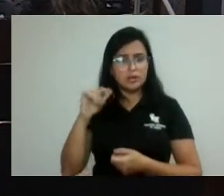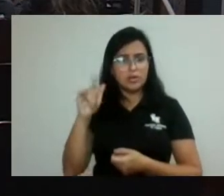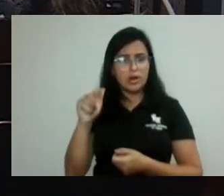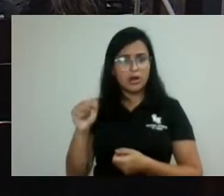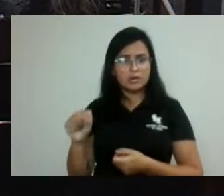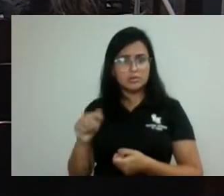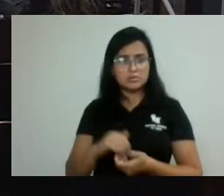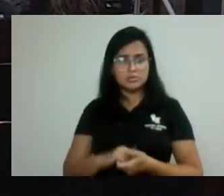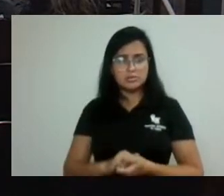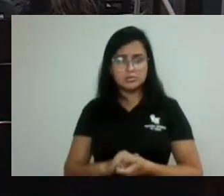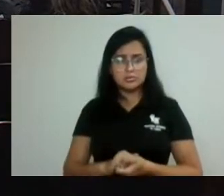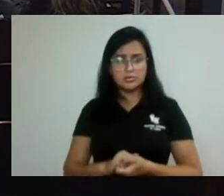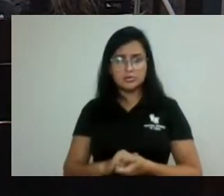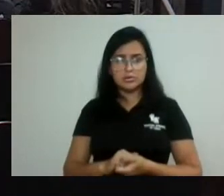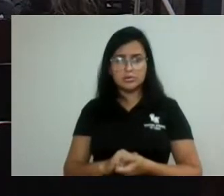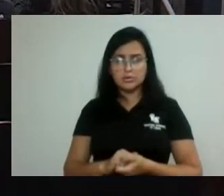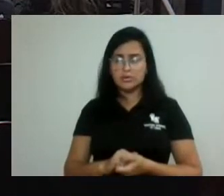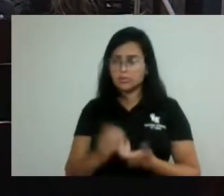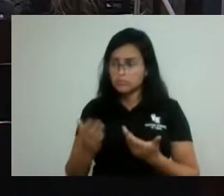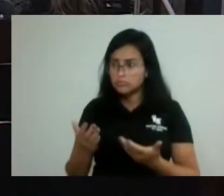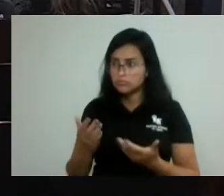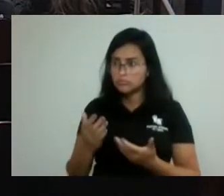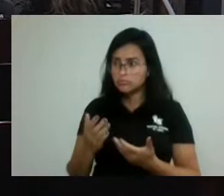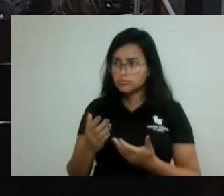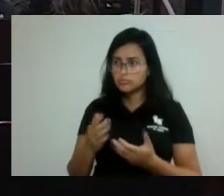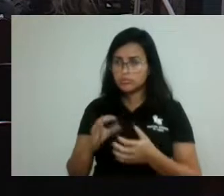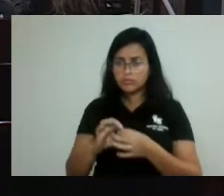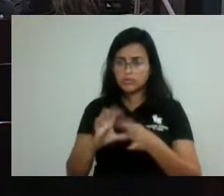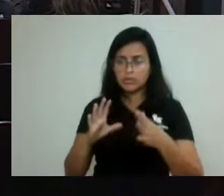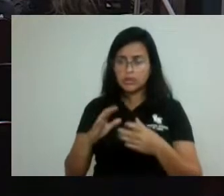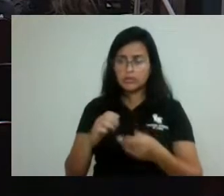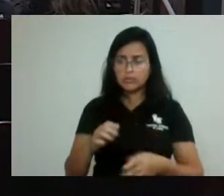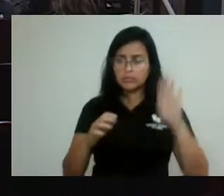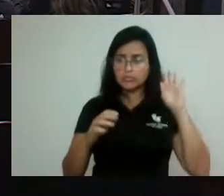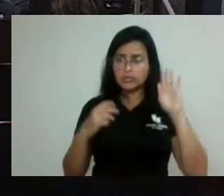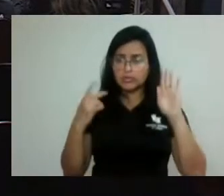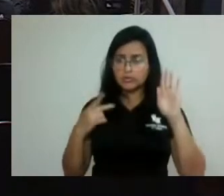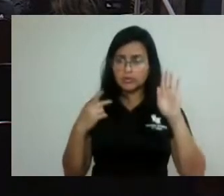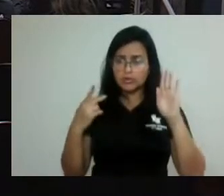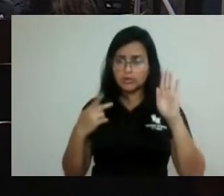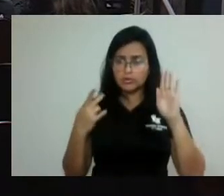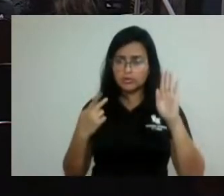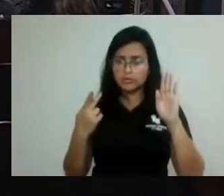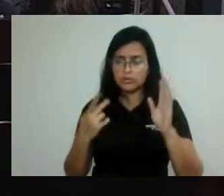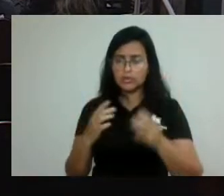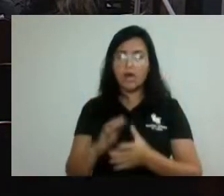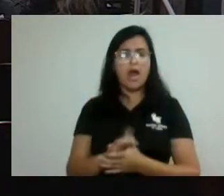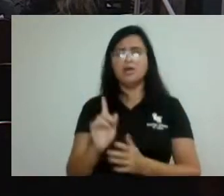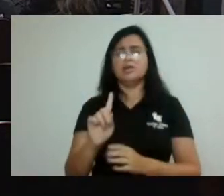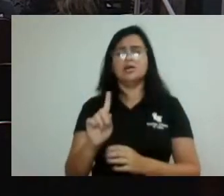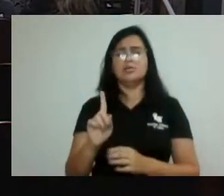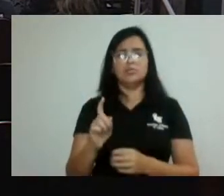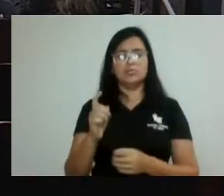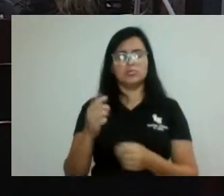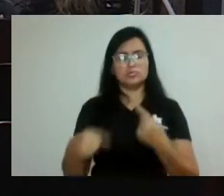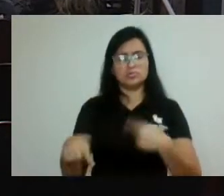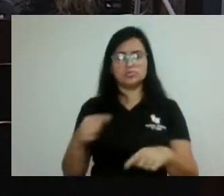vereadoras fazerem um pela ordem? Porque... Ah, não, a matéria está em discussão ainda. Tá bom. Vereador Laís, com a palavra.